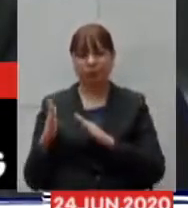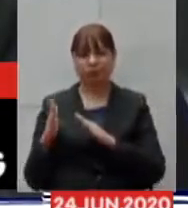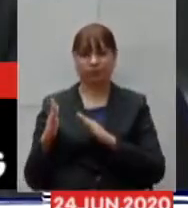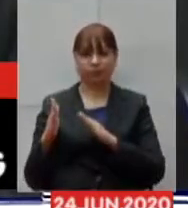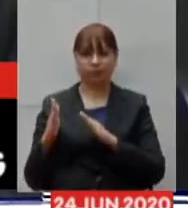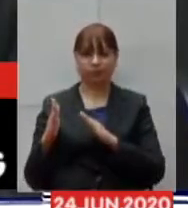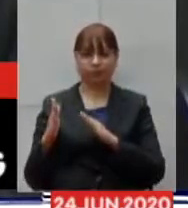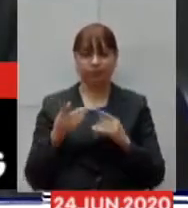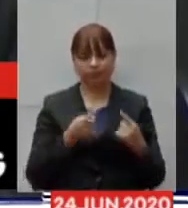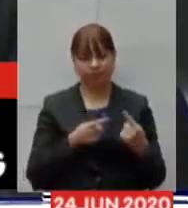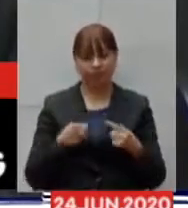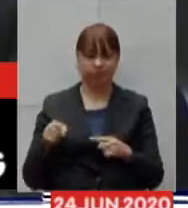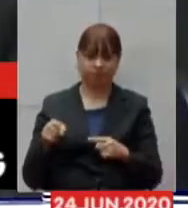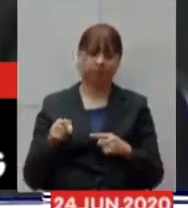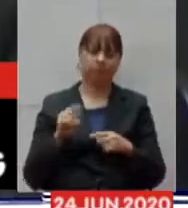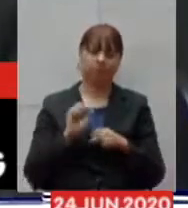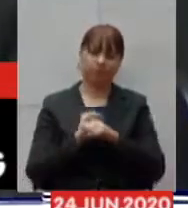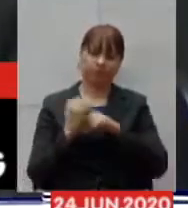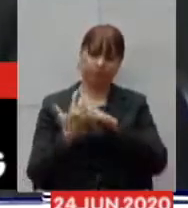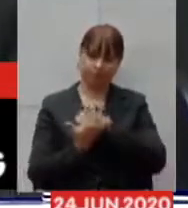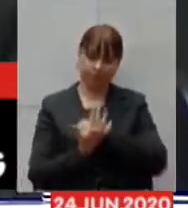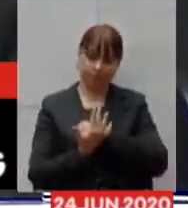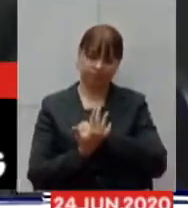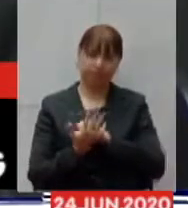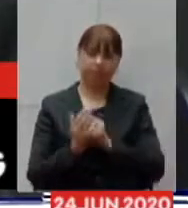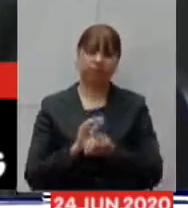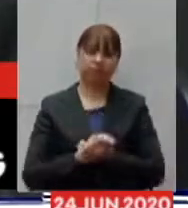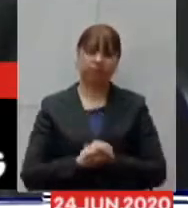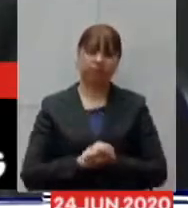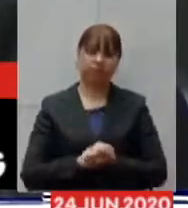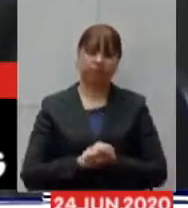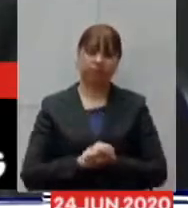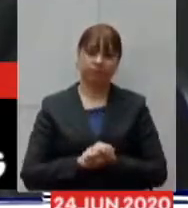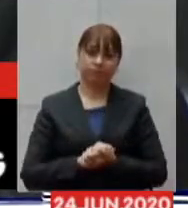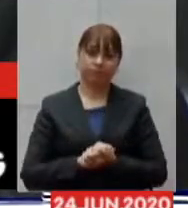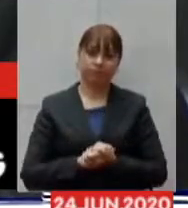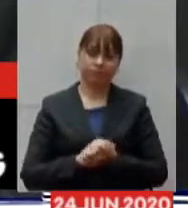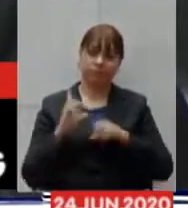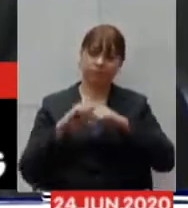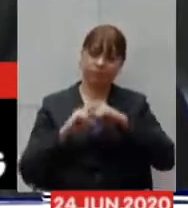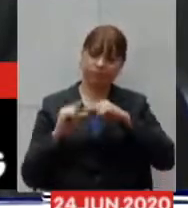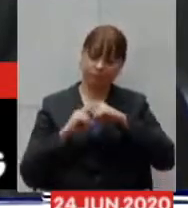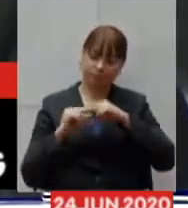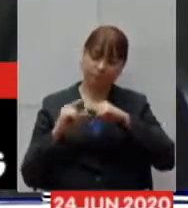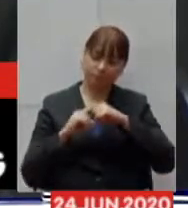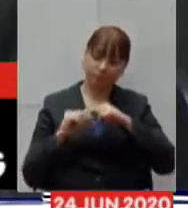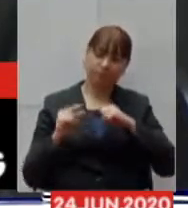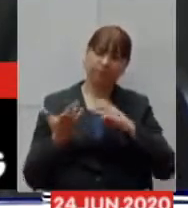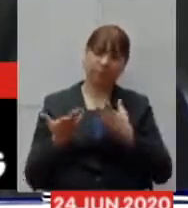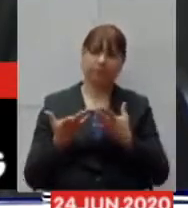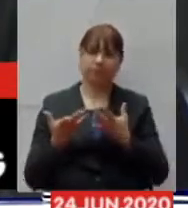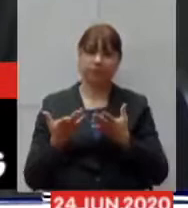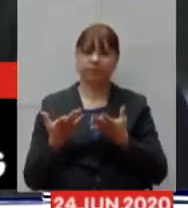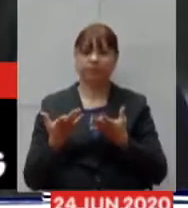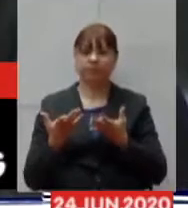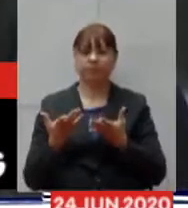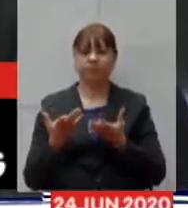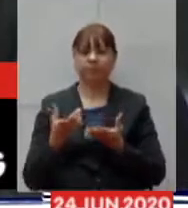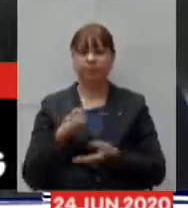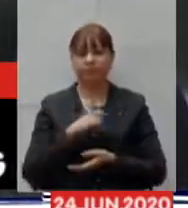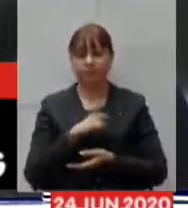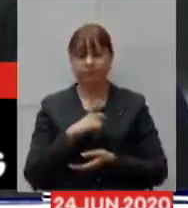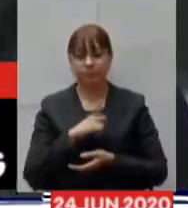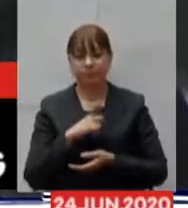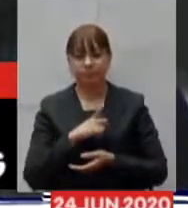coronavírus passou pela CEPLAG ou pelo menos passa todo o processo